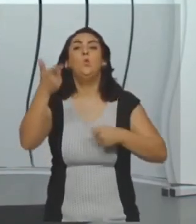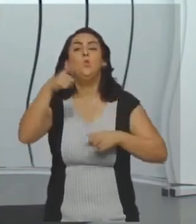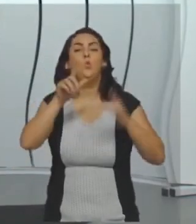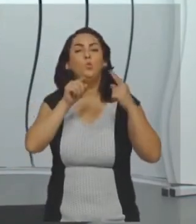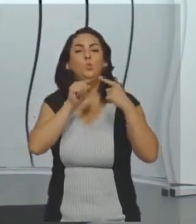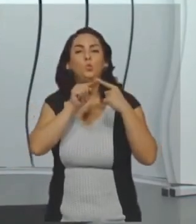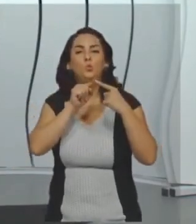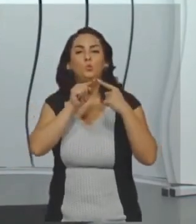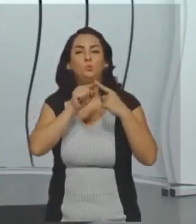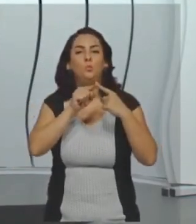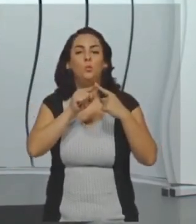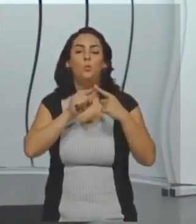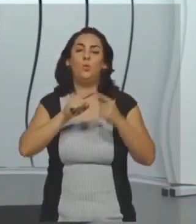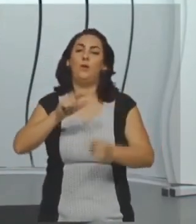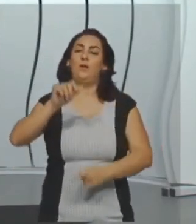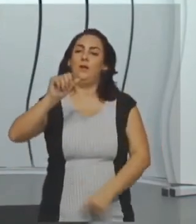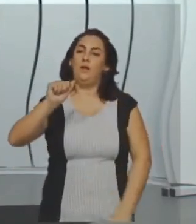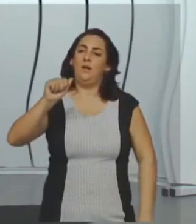graus.